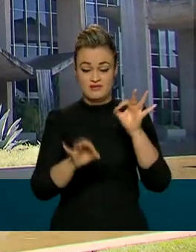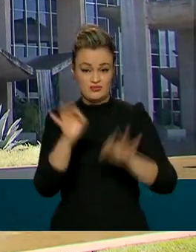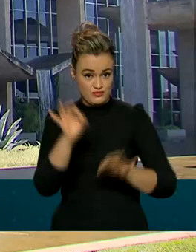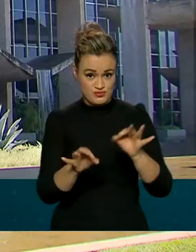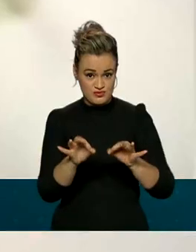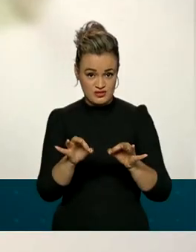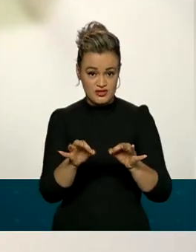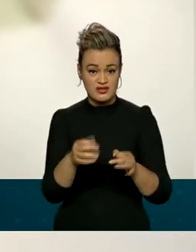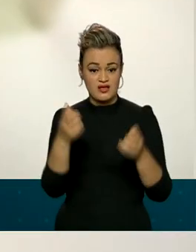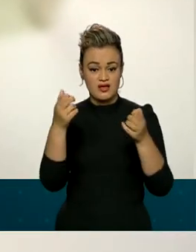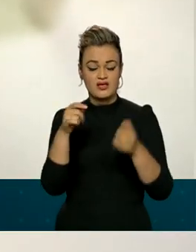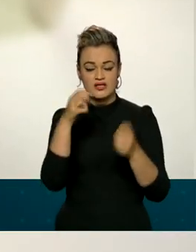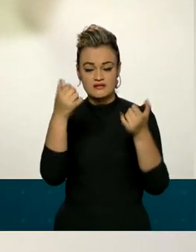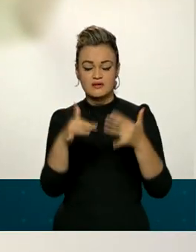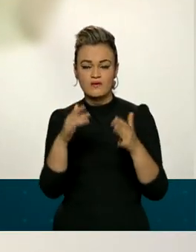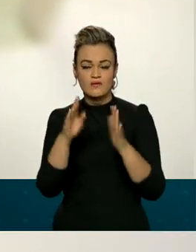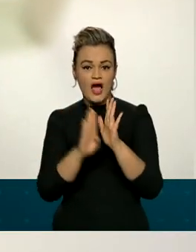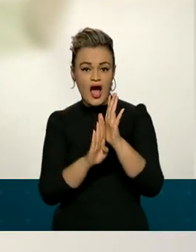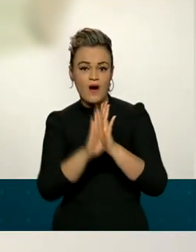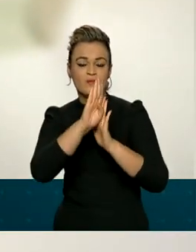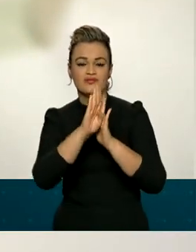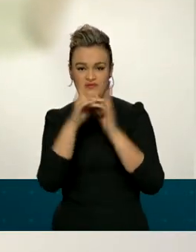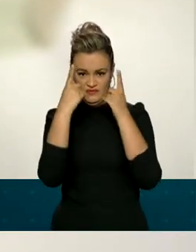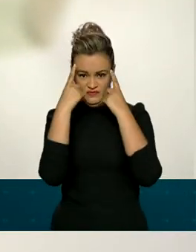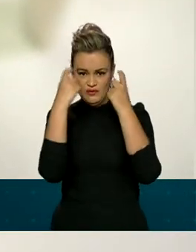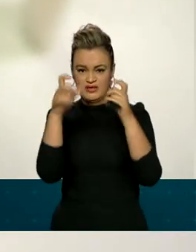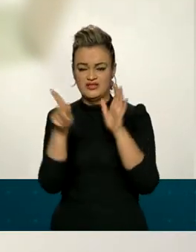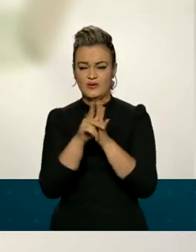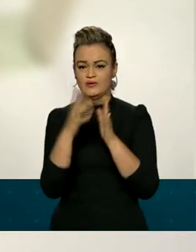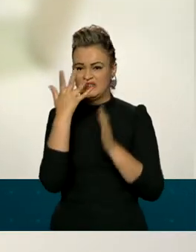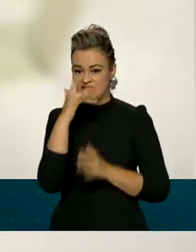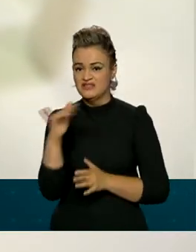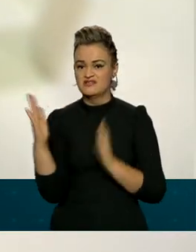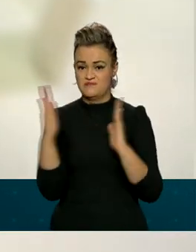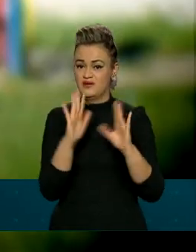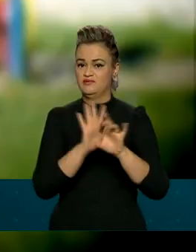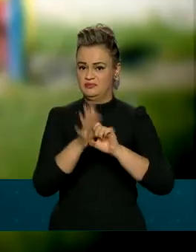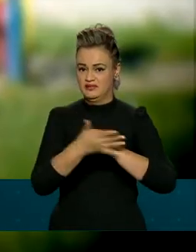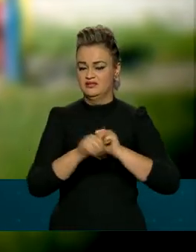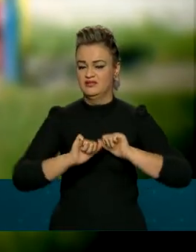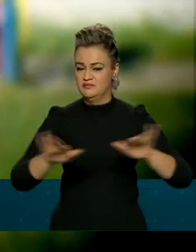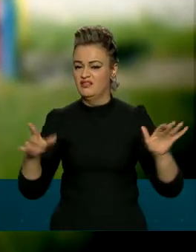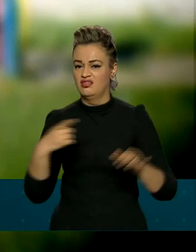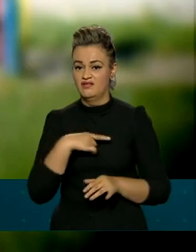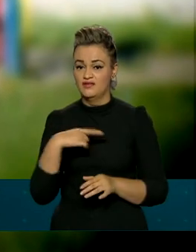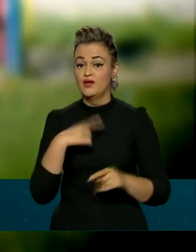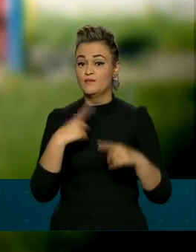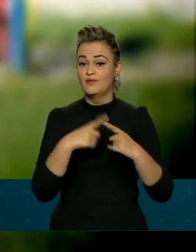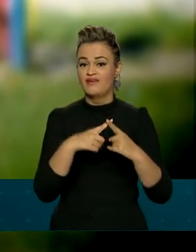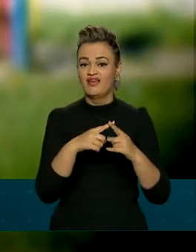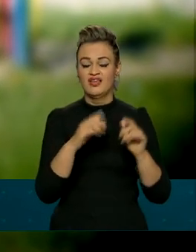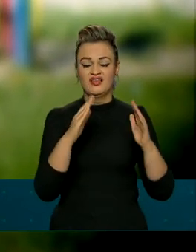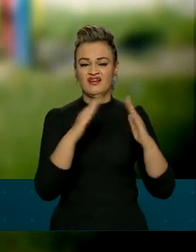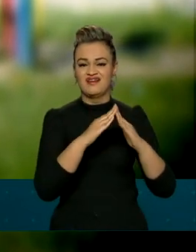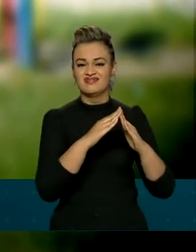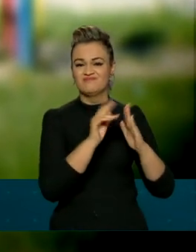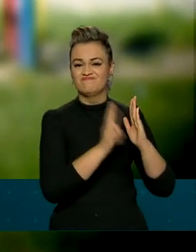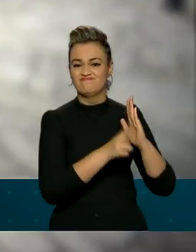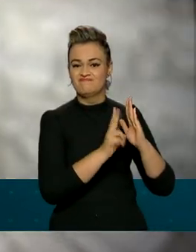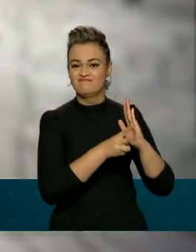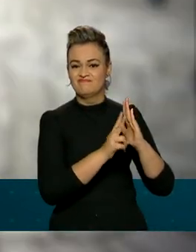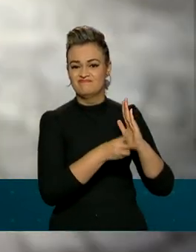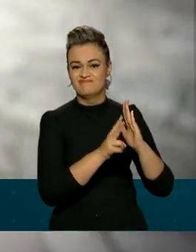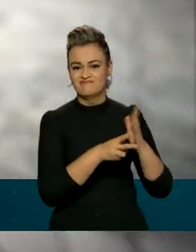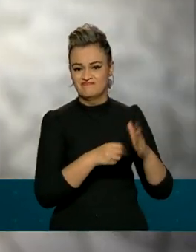Segurança Pública, houve aumento nos casos de violência infantil durante a pandemia, período em que as crianças passaram mais tempo em